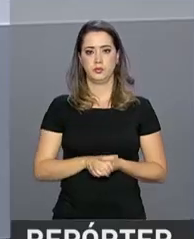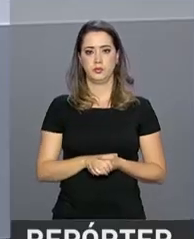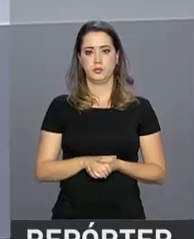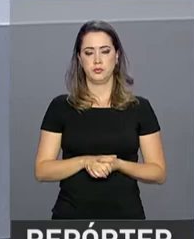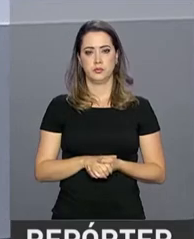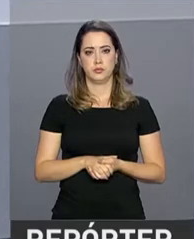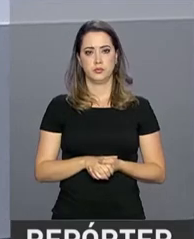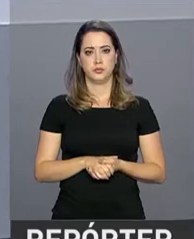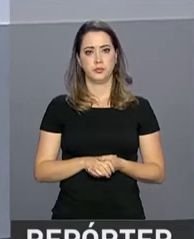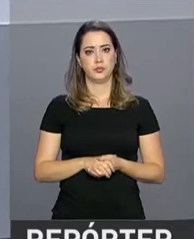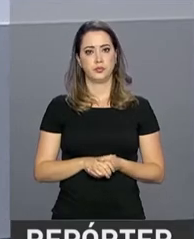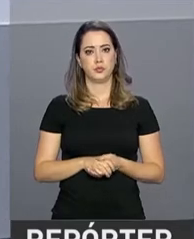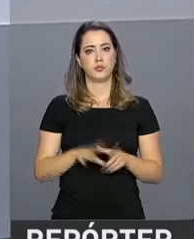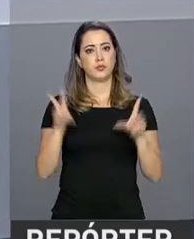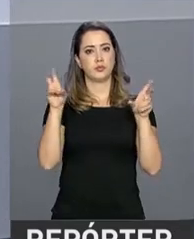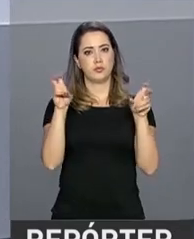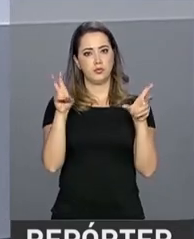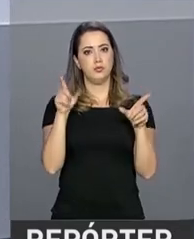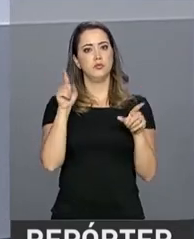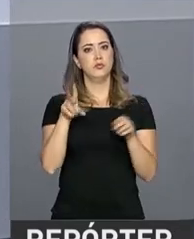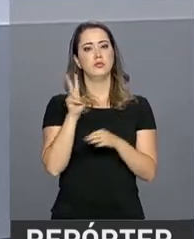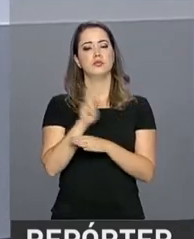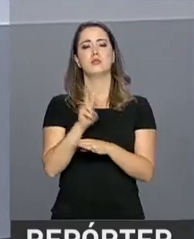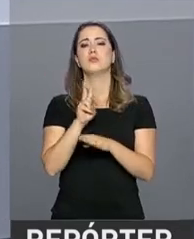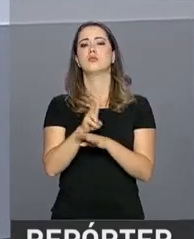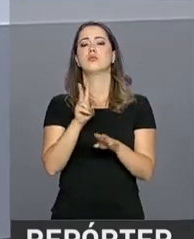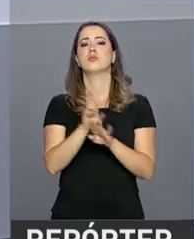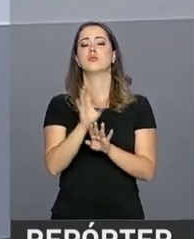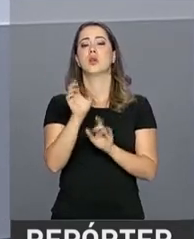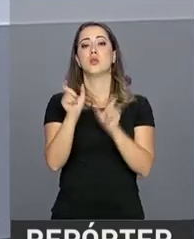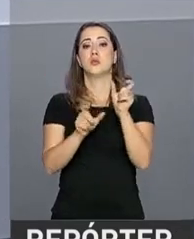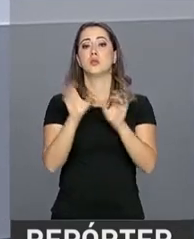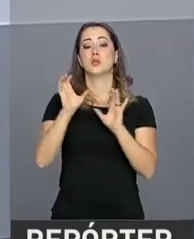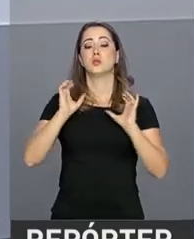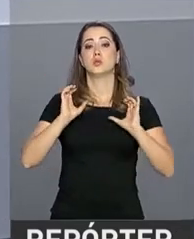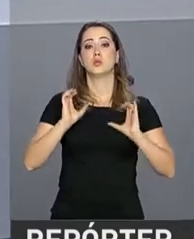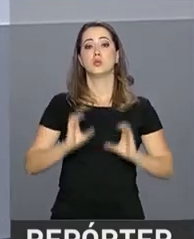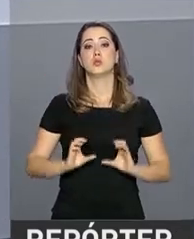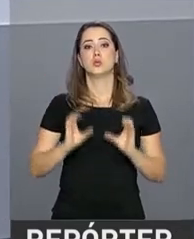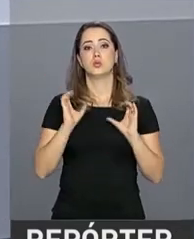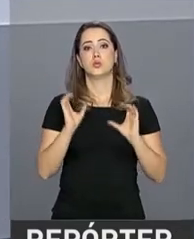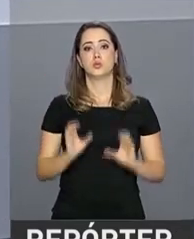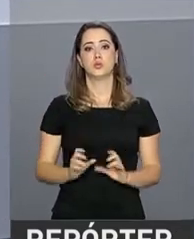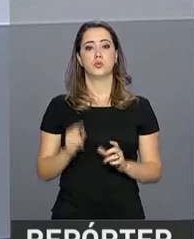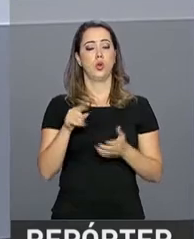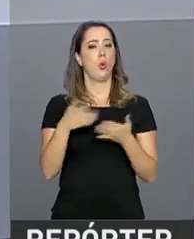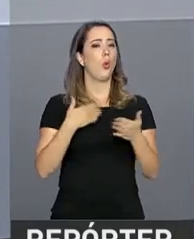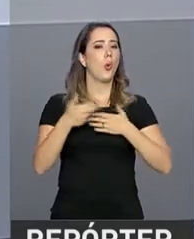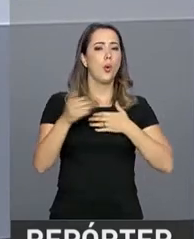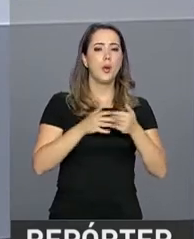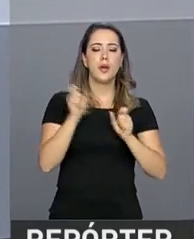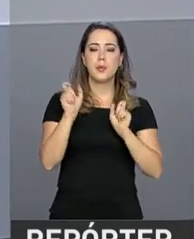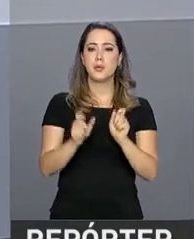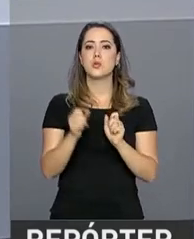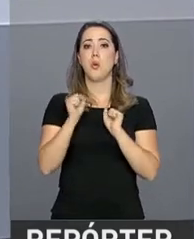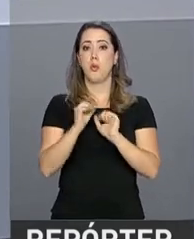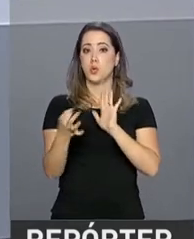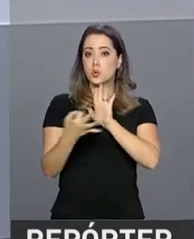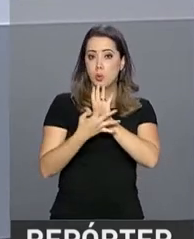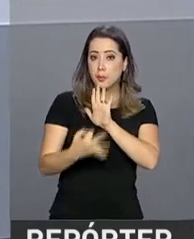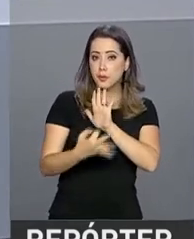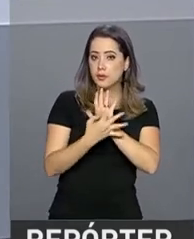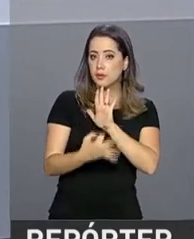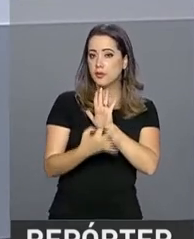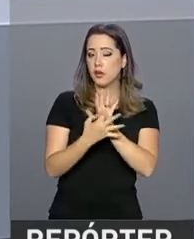O assunto agora é defesa do consumidor. Qualquer cidadão pode participar de uma consulta pública aberta pela